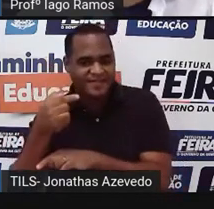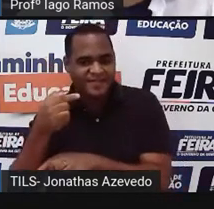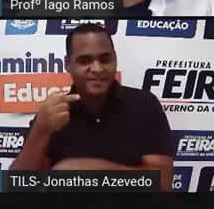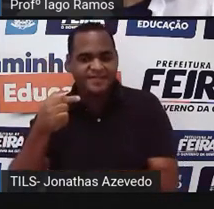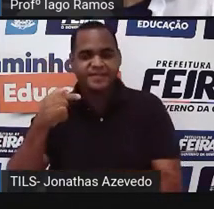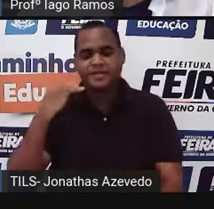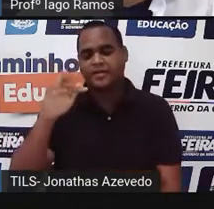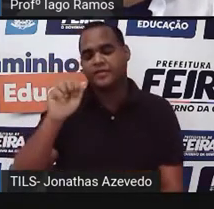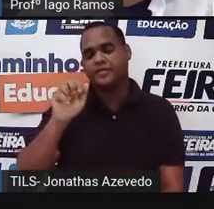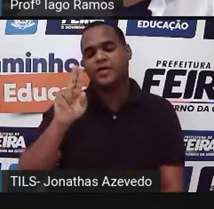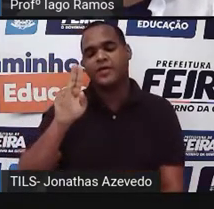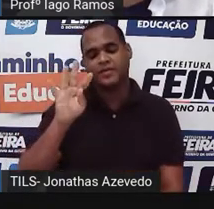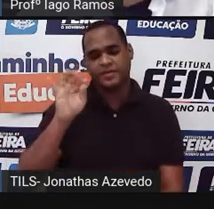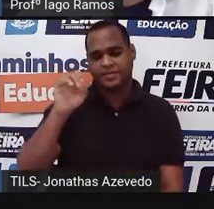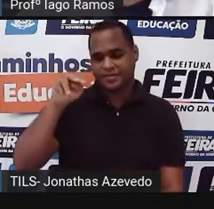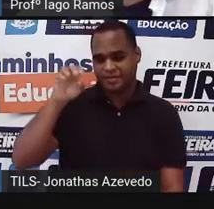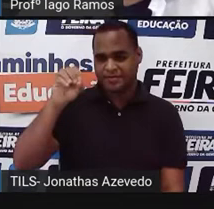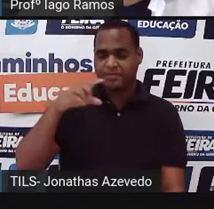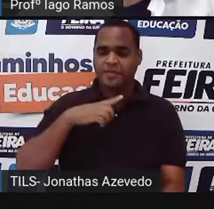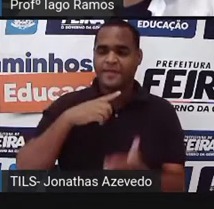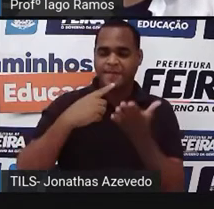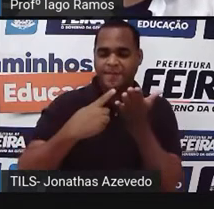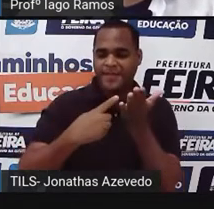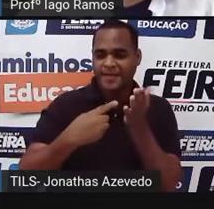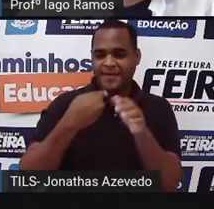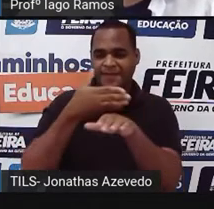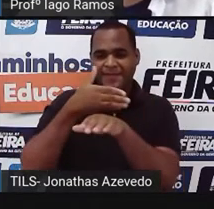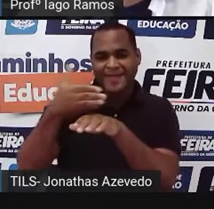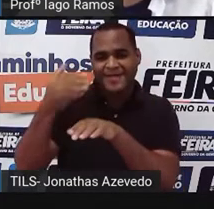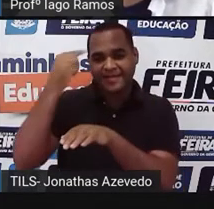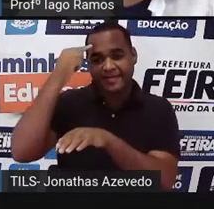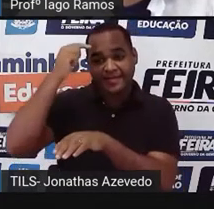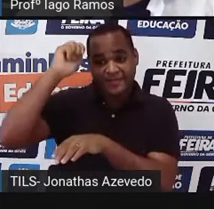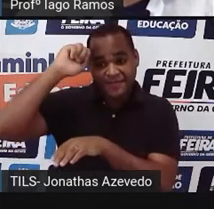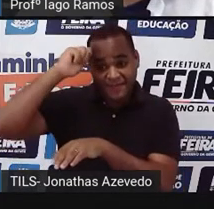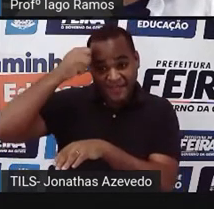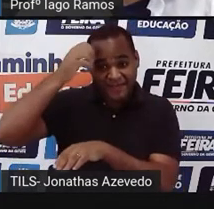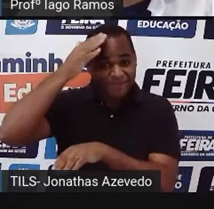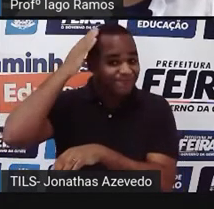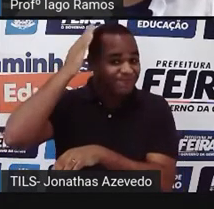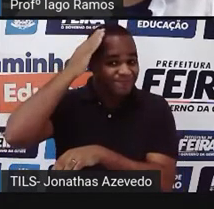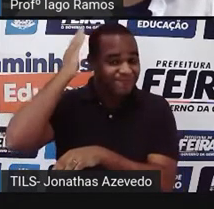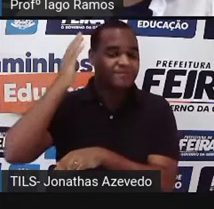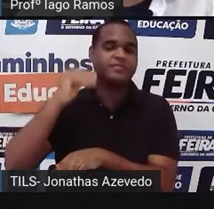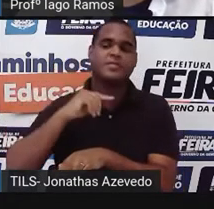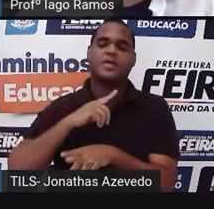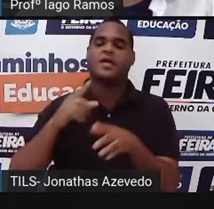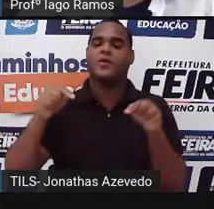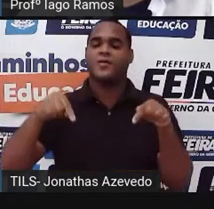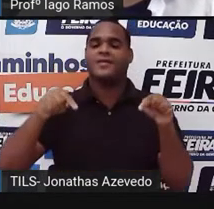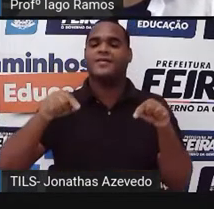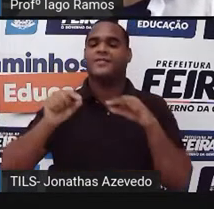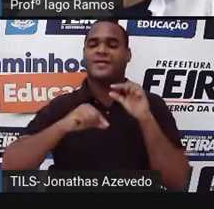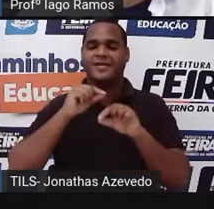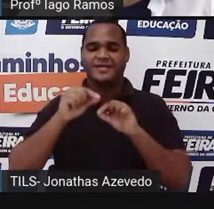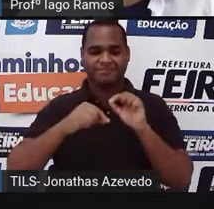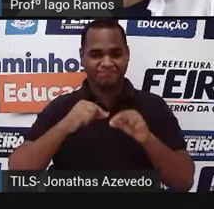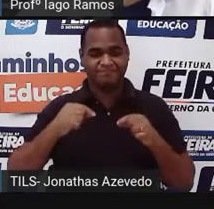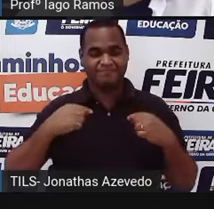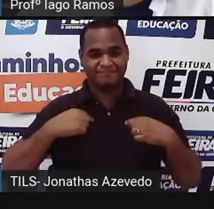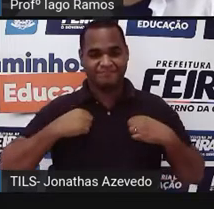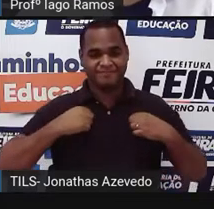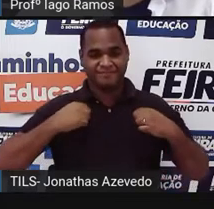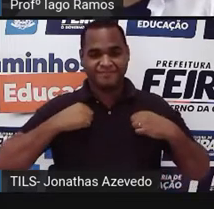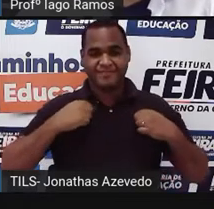Lima, tá bom? Tenho pele branca, cabelos pretos, aqui nesse momento da aula estou vestindo uma